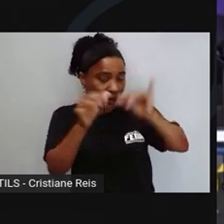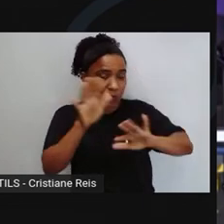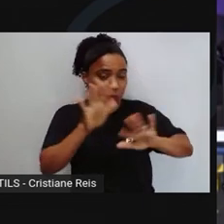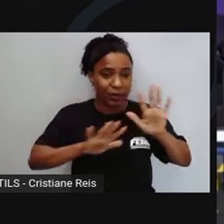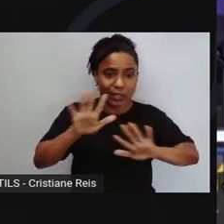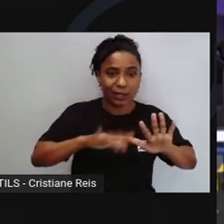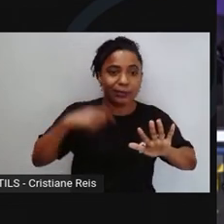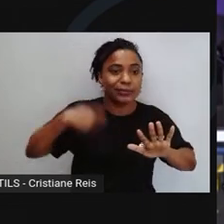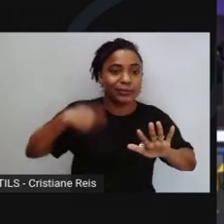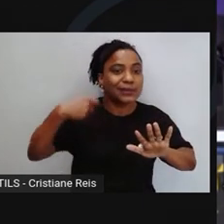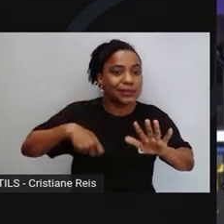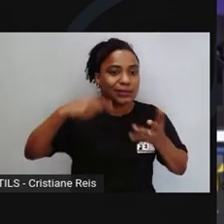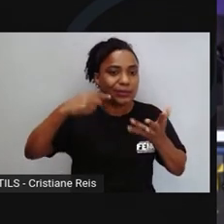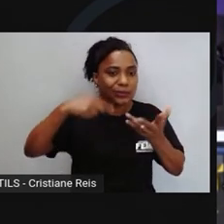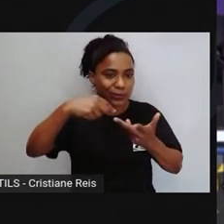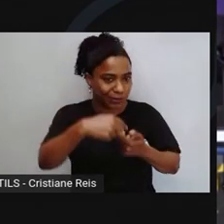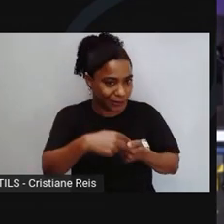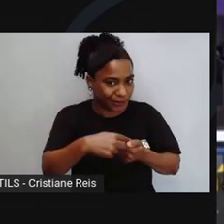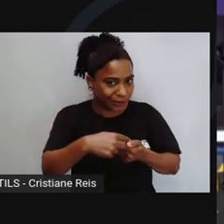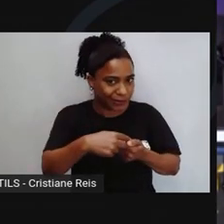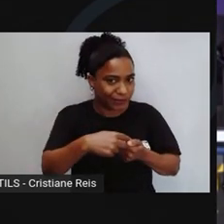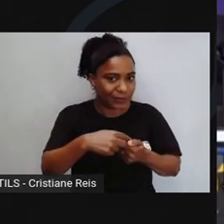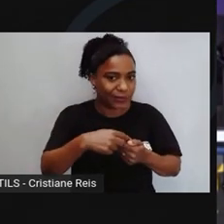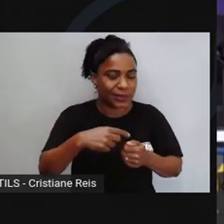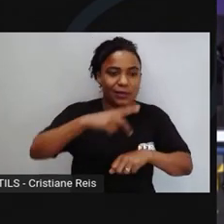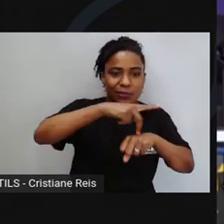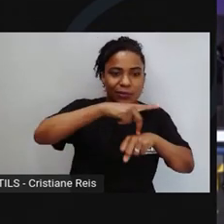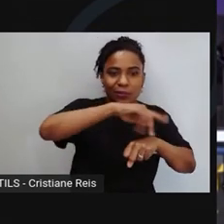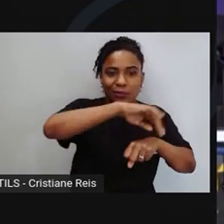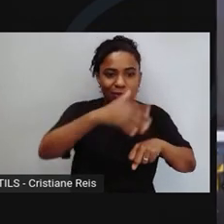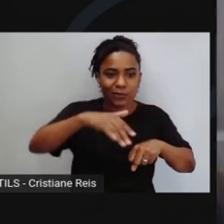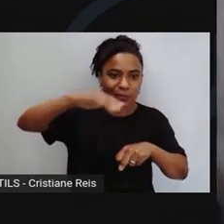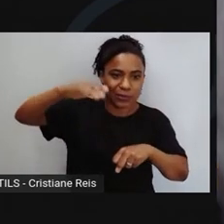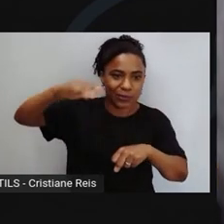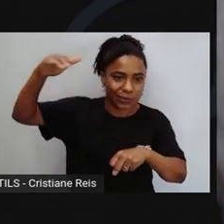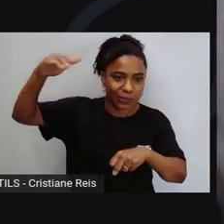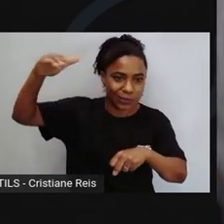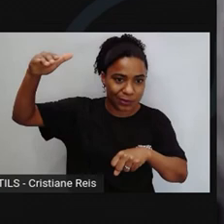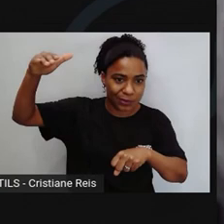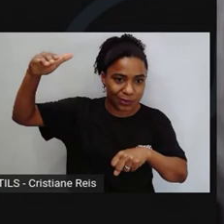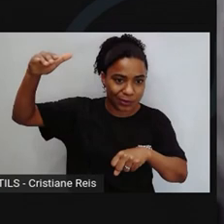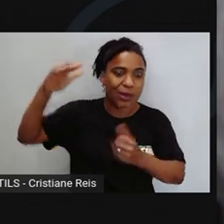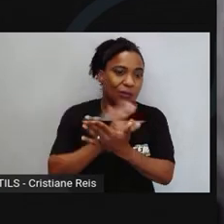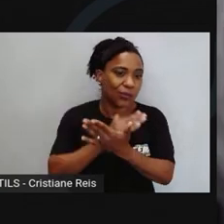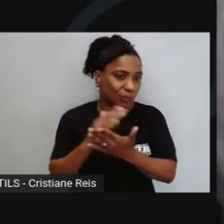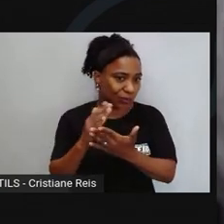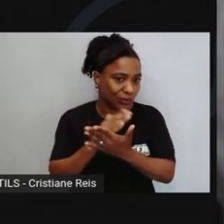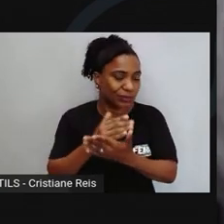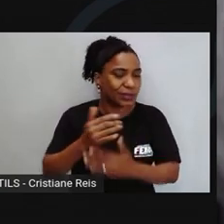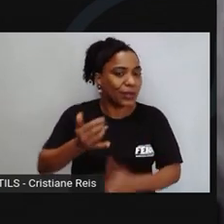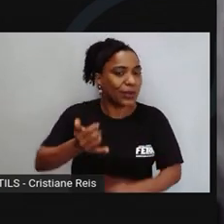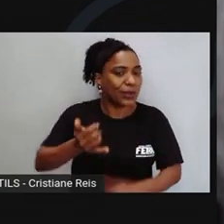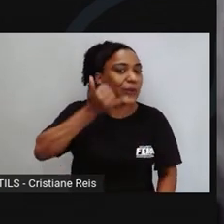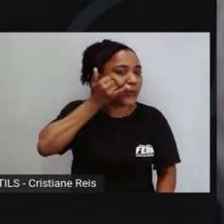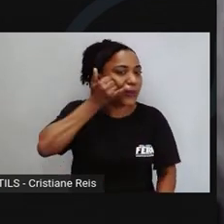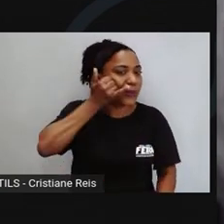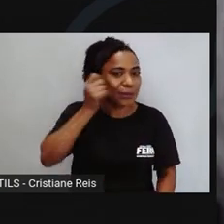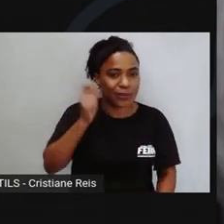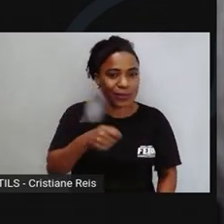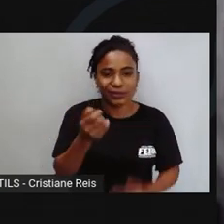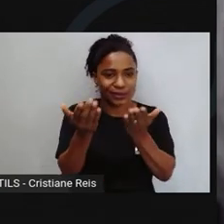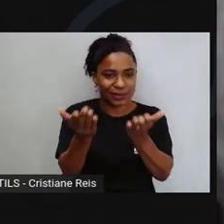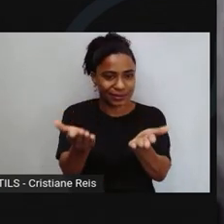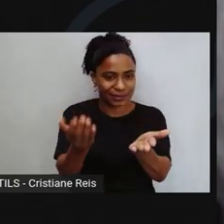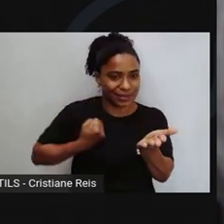já foi comentado, existe sinal de celular muito bem, quase na serra inteira, você pode ligar no telefone 0800 410